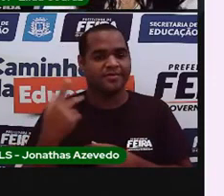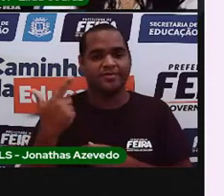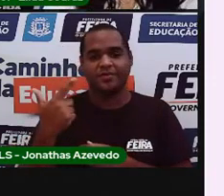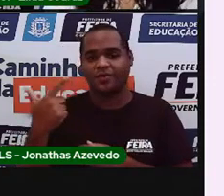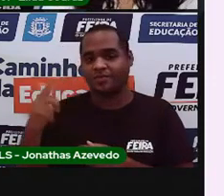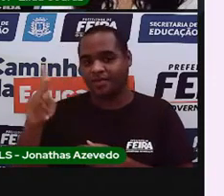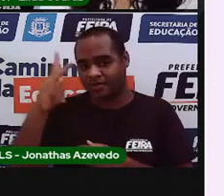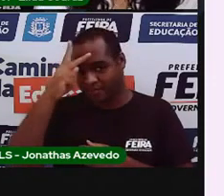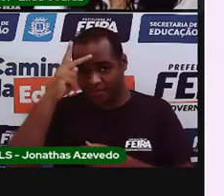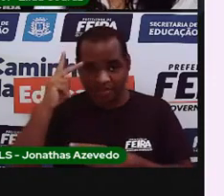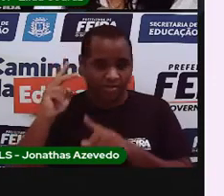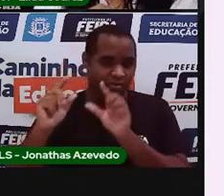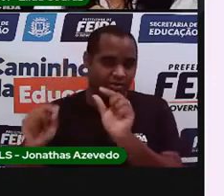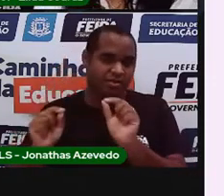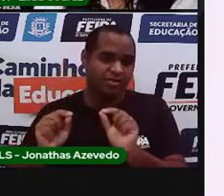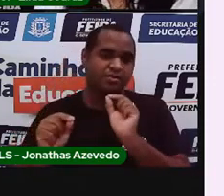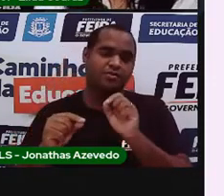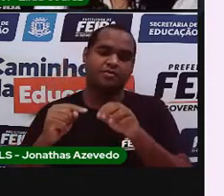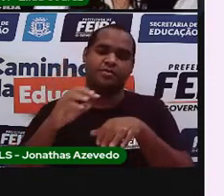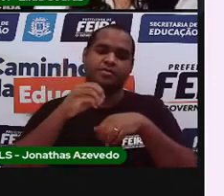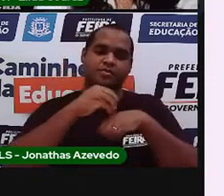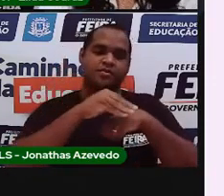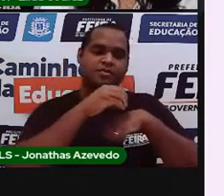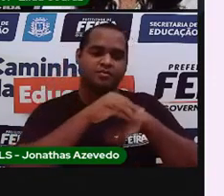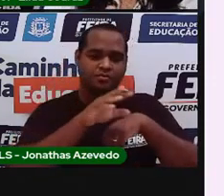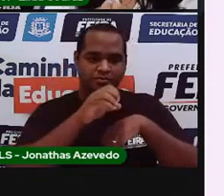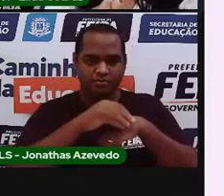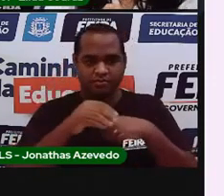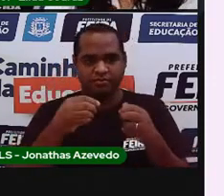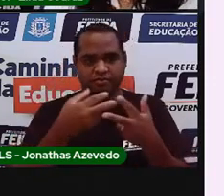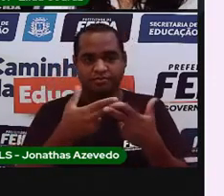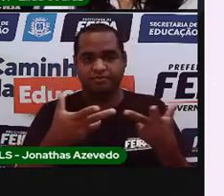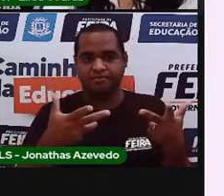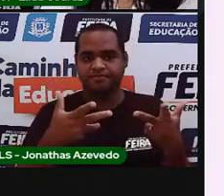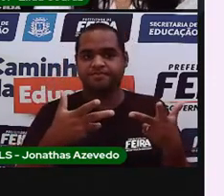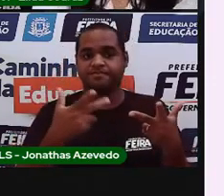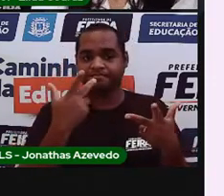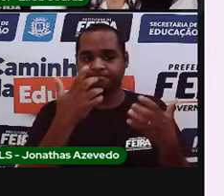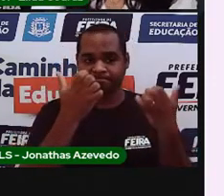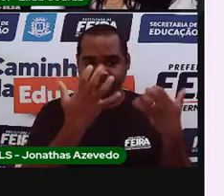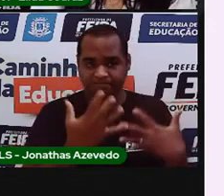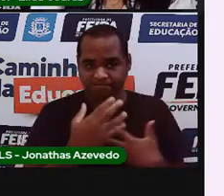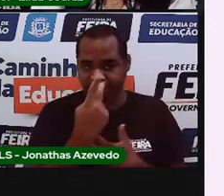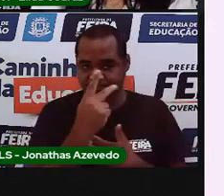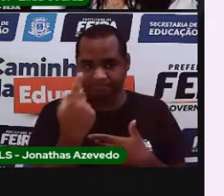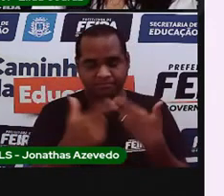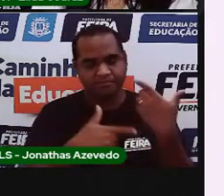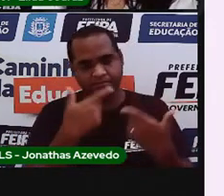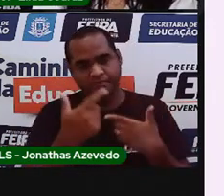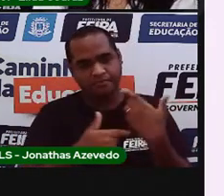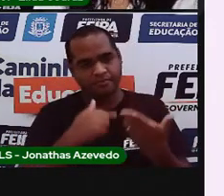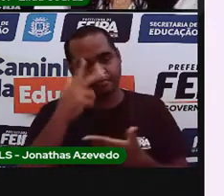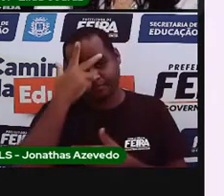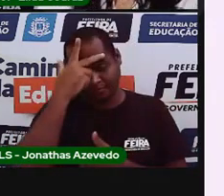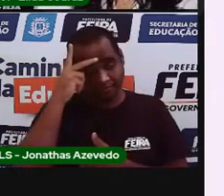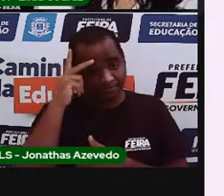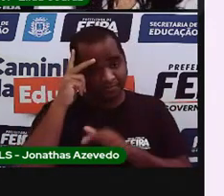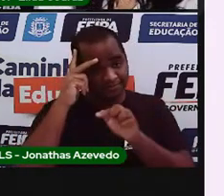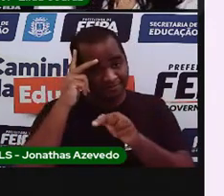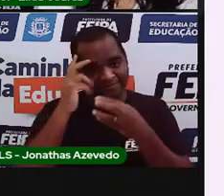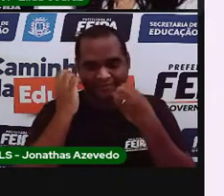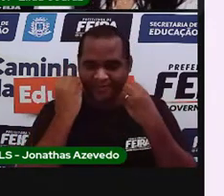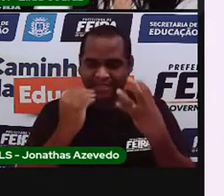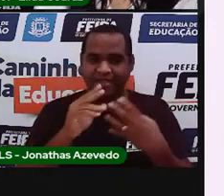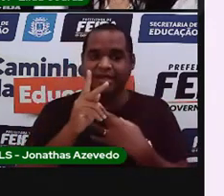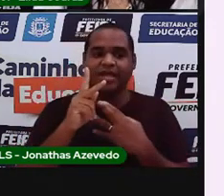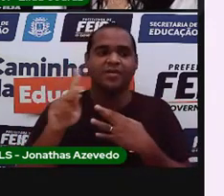outra pessoa e compartilhar sem dar o crédito ao trabalho dessa pessoa. Por isso que